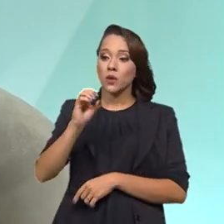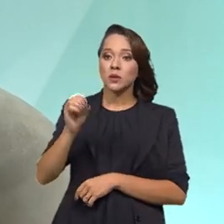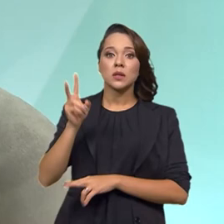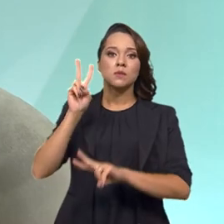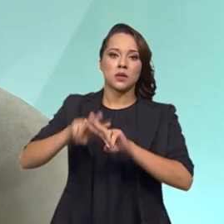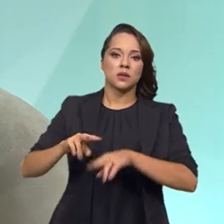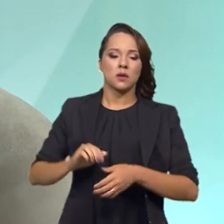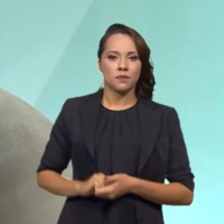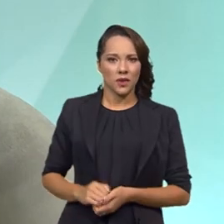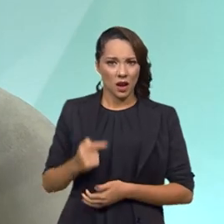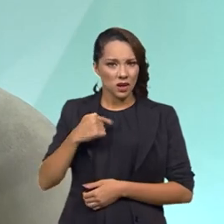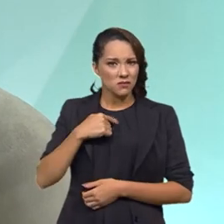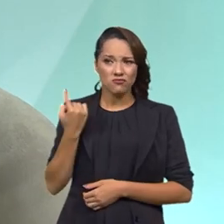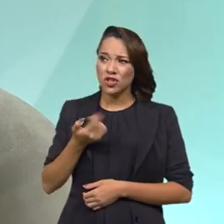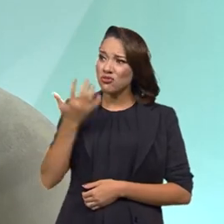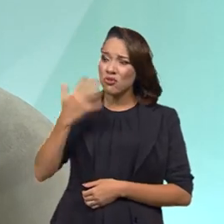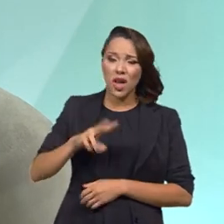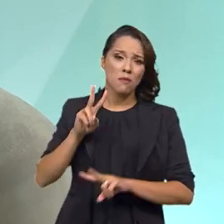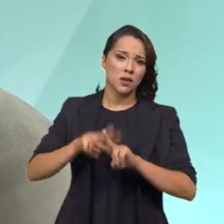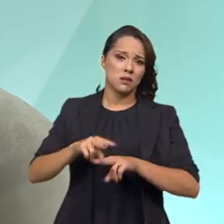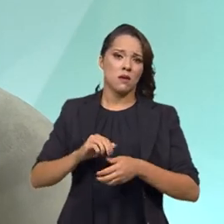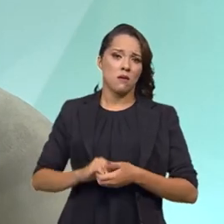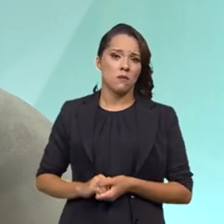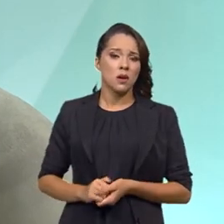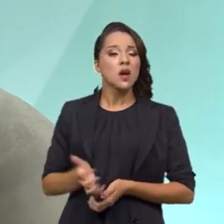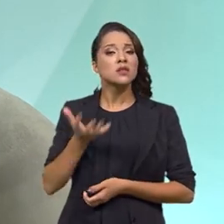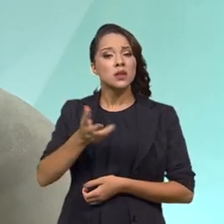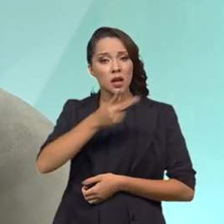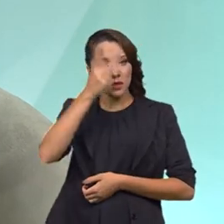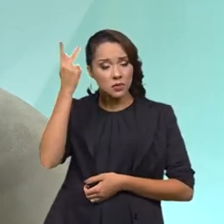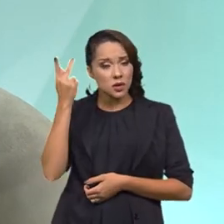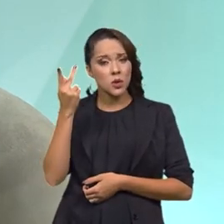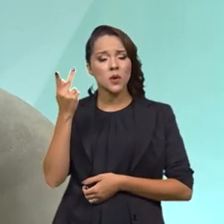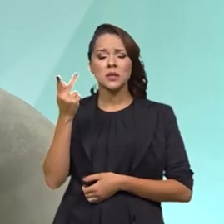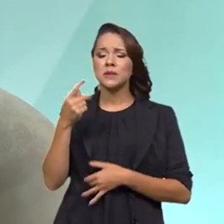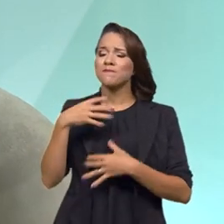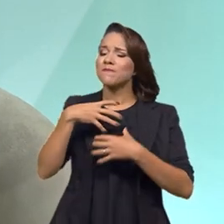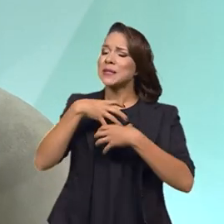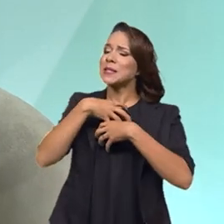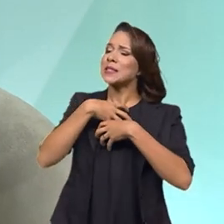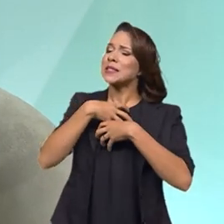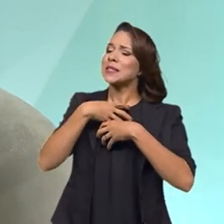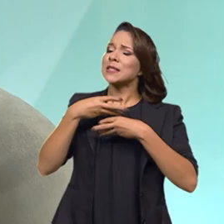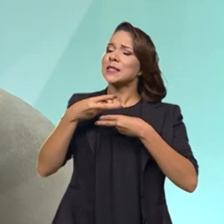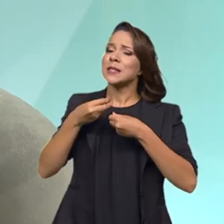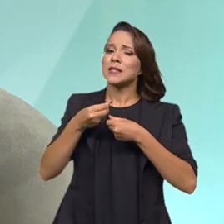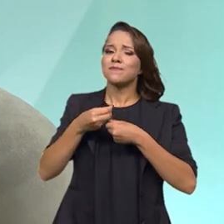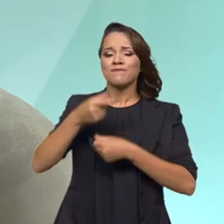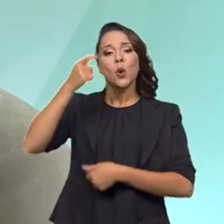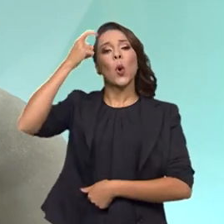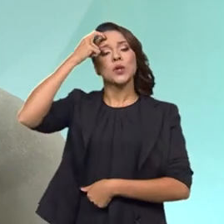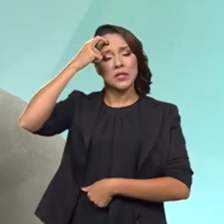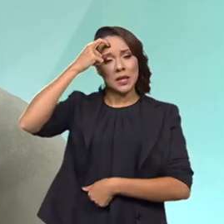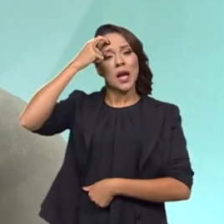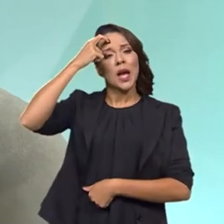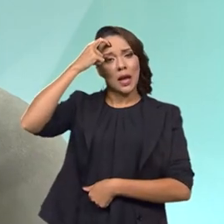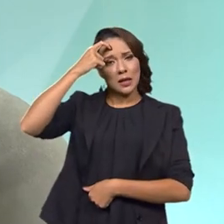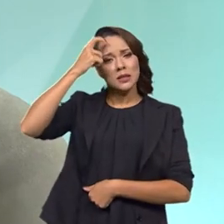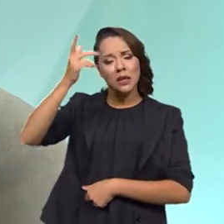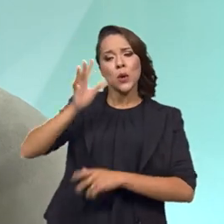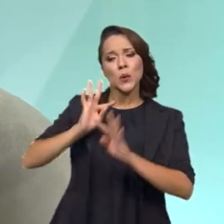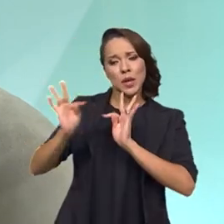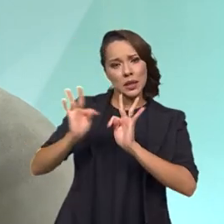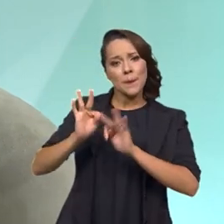nós não queremos prisões. Nós queremos que as pessoas sejam sensibilizadas... Conscientizadas. Conscientizadas a dar um